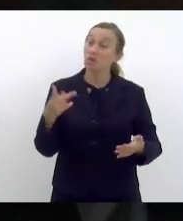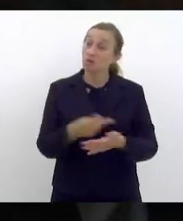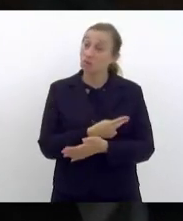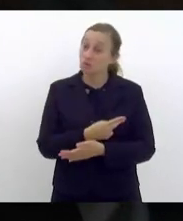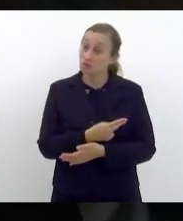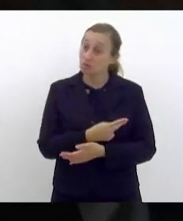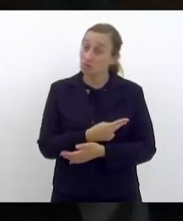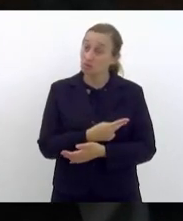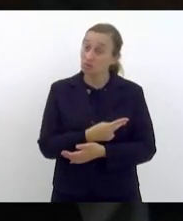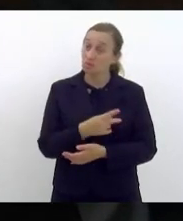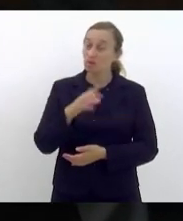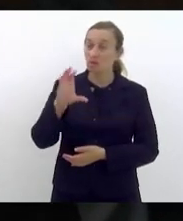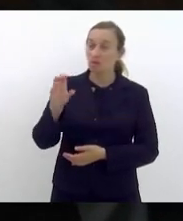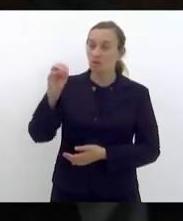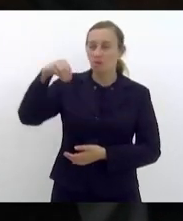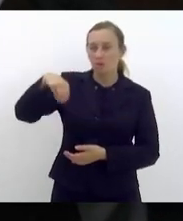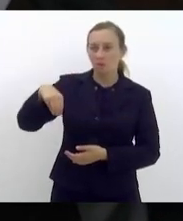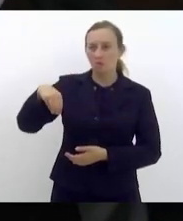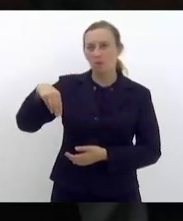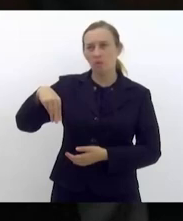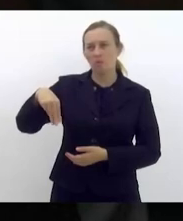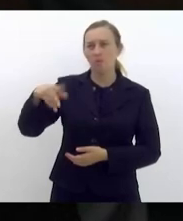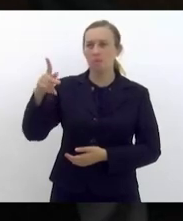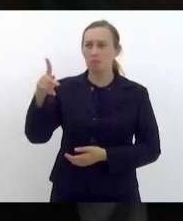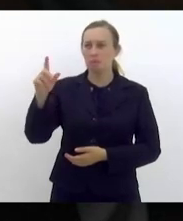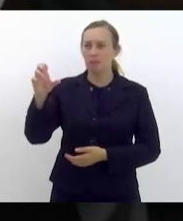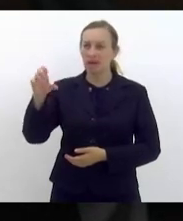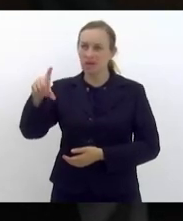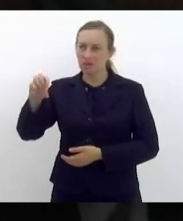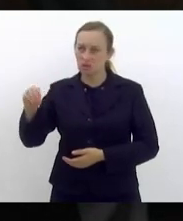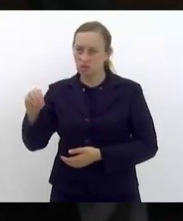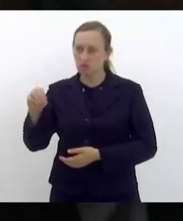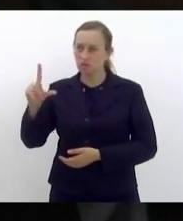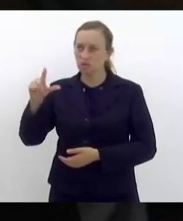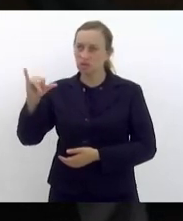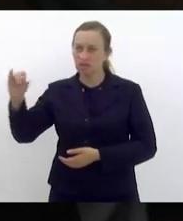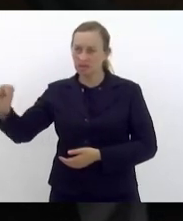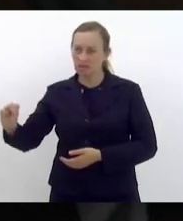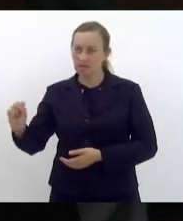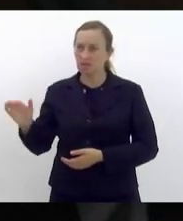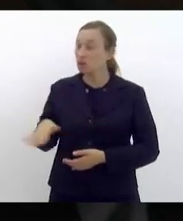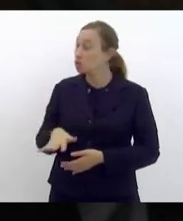complexo do Lins, precisamente ali no Morro da Cotia,